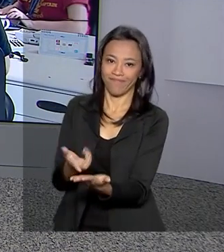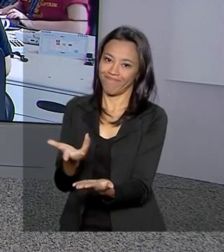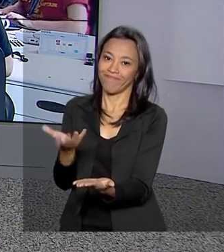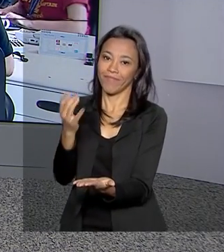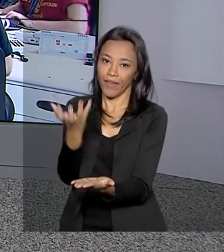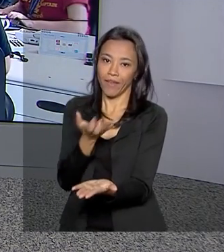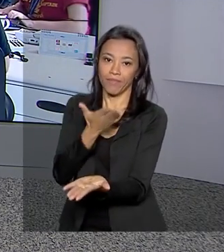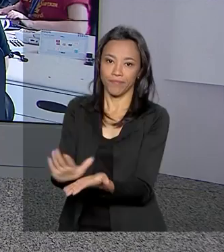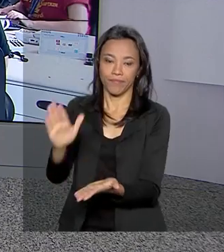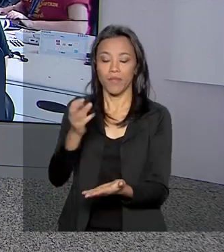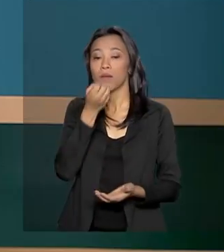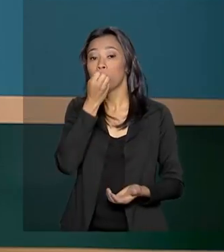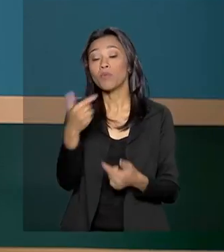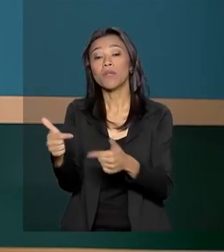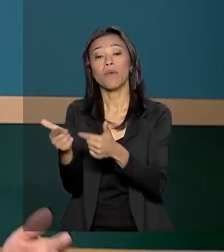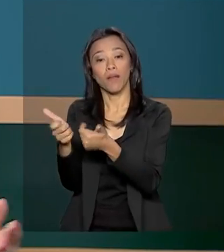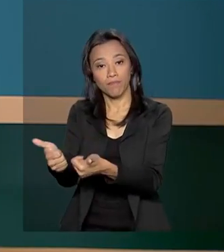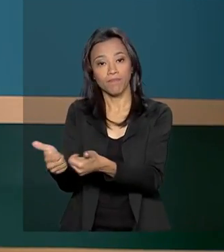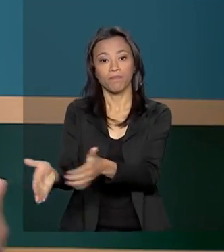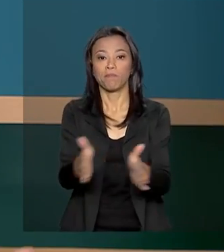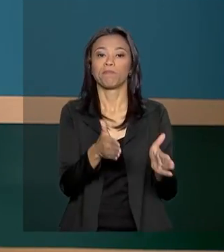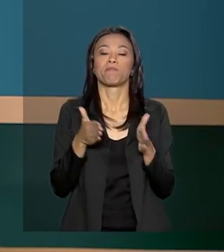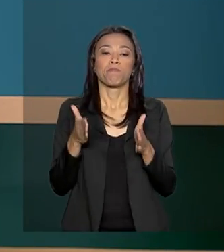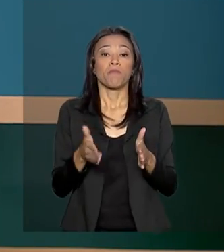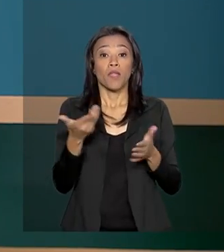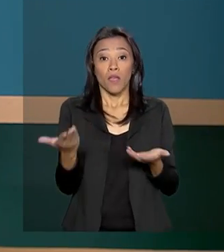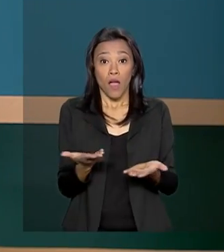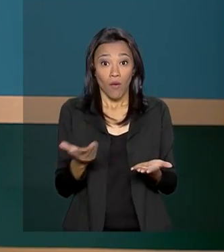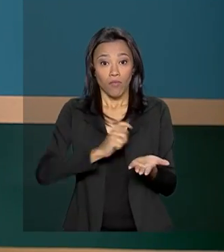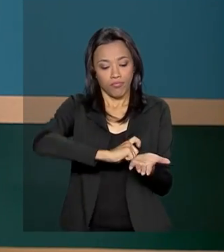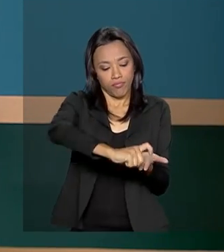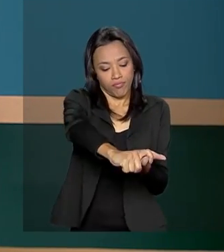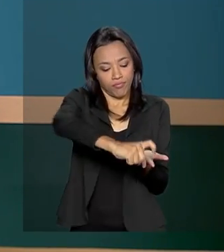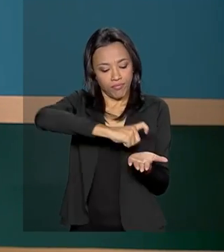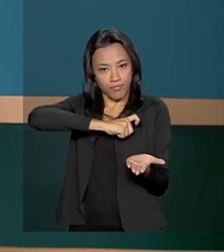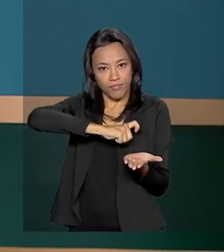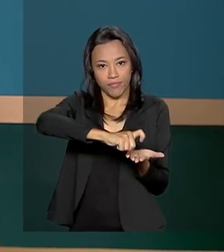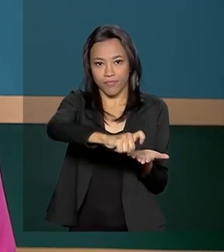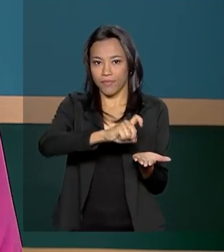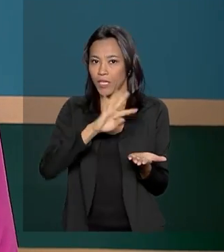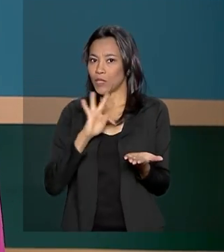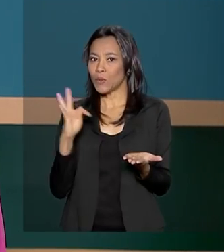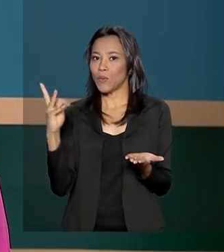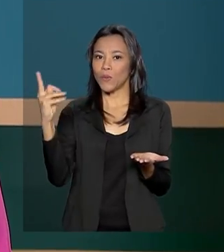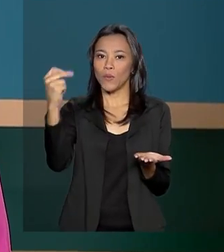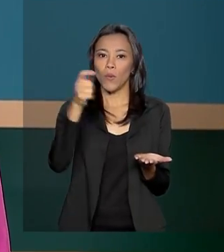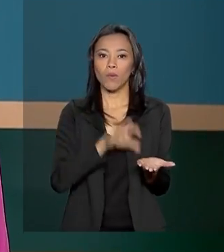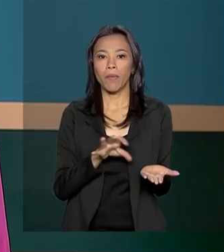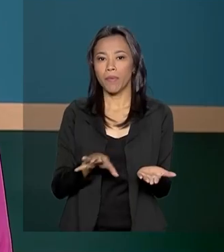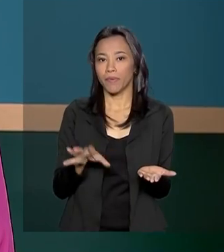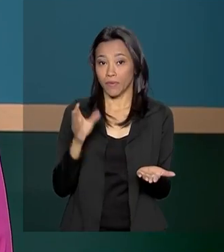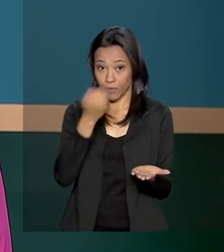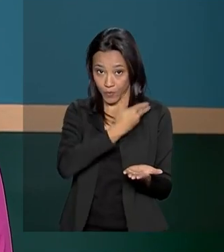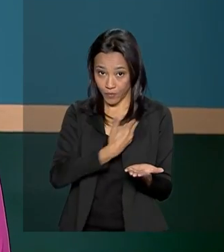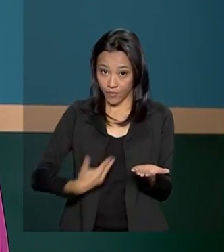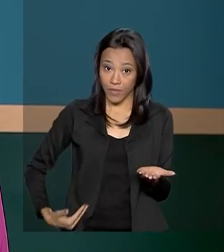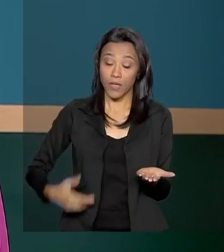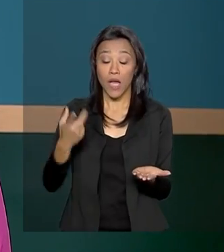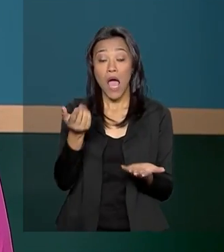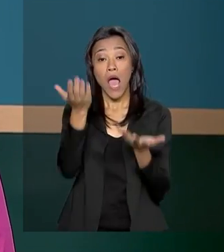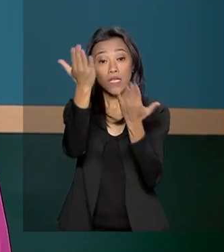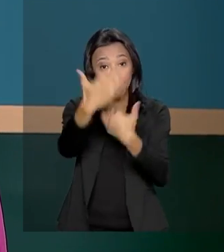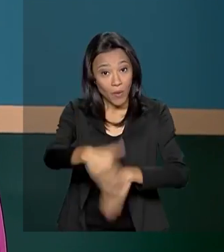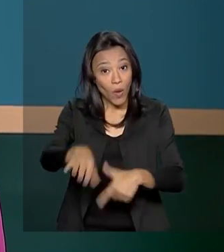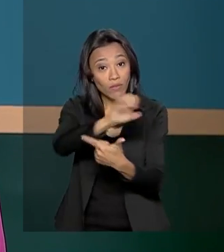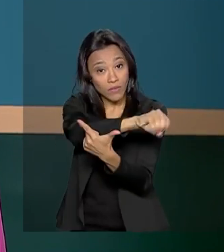Alessandra. Bom trabalho aí para você. E a digitalização está chegando em todos os setores. A partir de 2020, as provas do